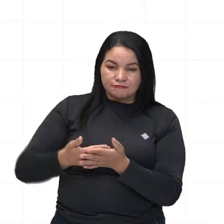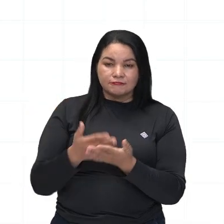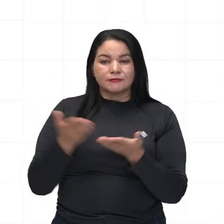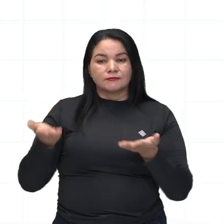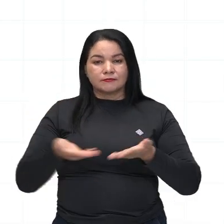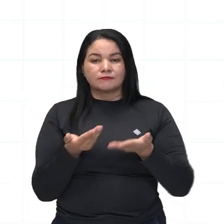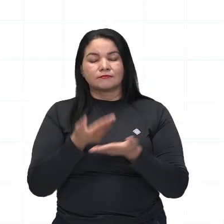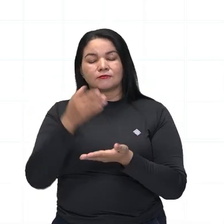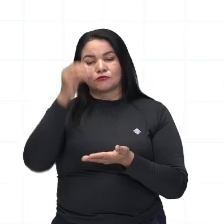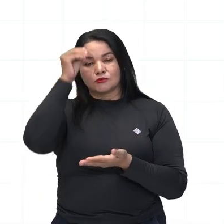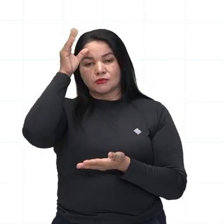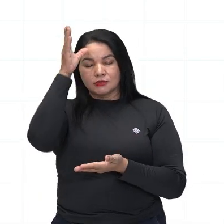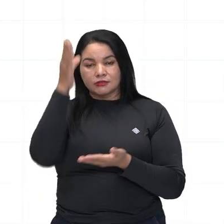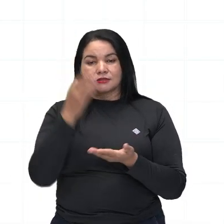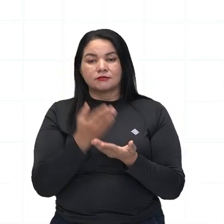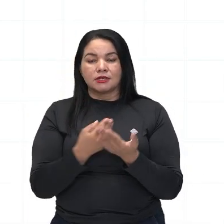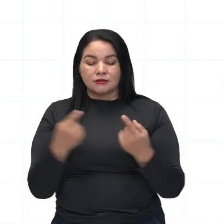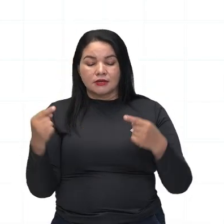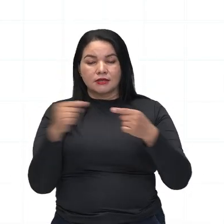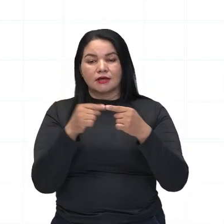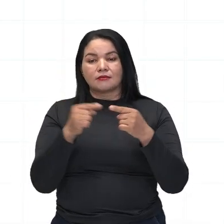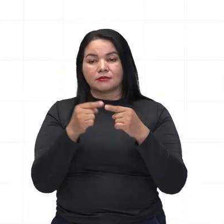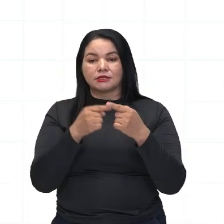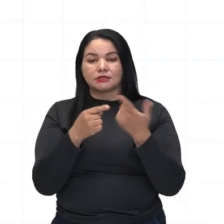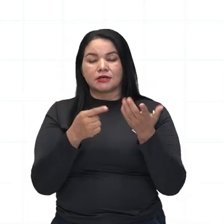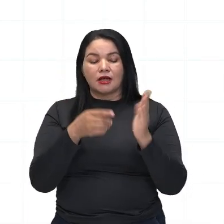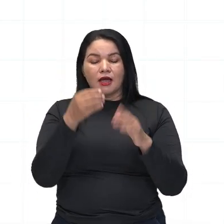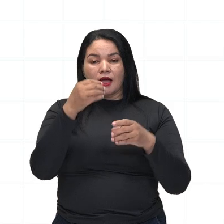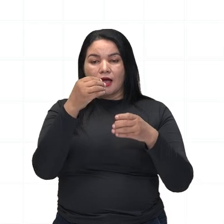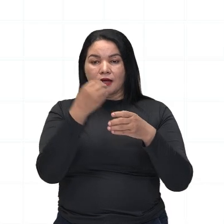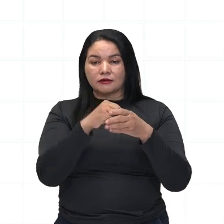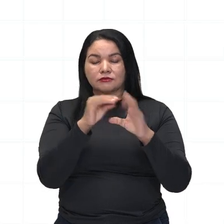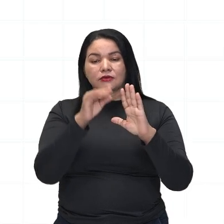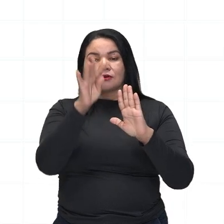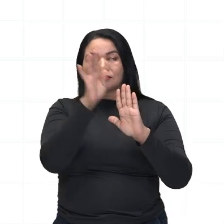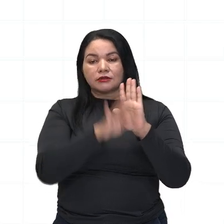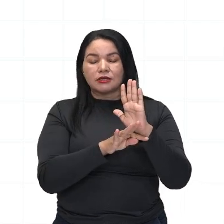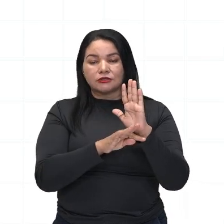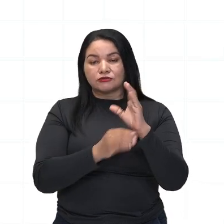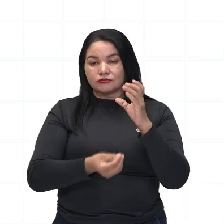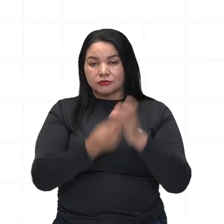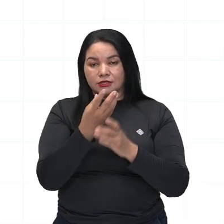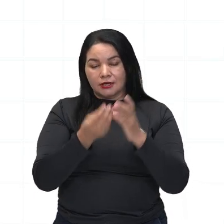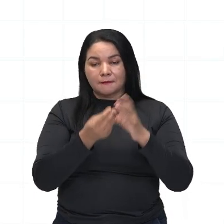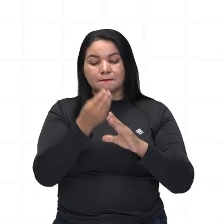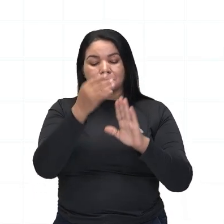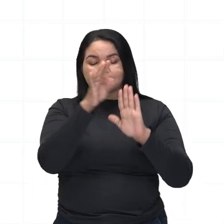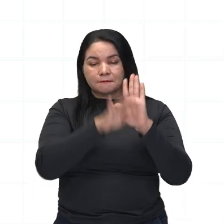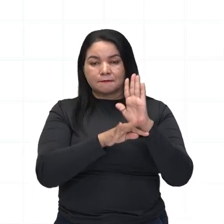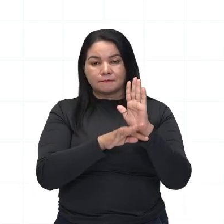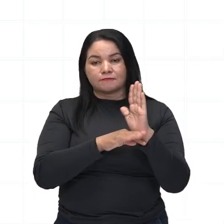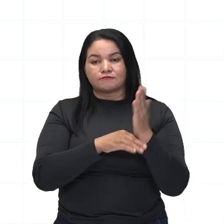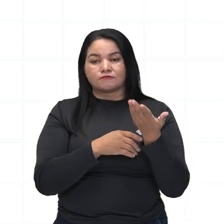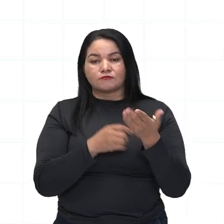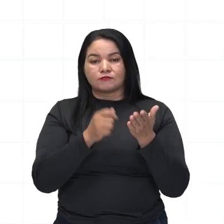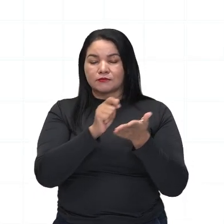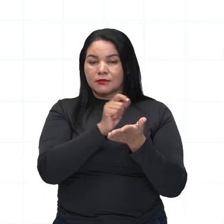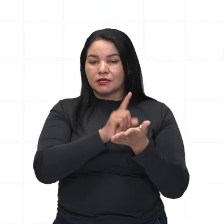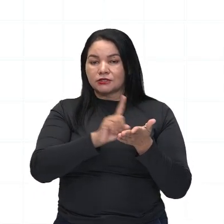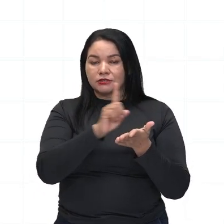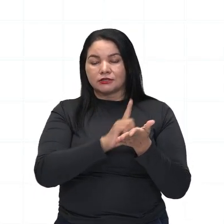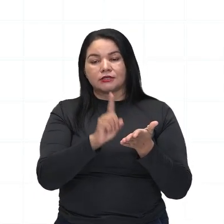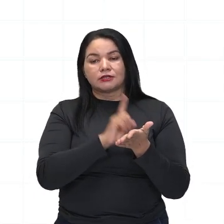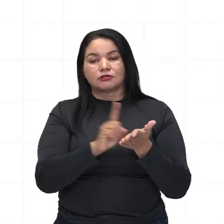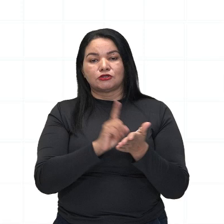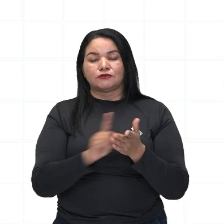redija um texto dissertativo a argumentativo em modalidade escrita formal da língua